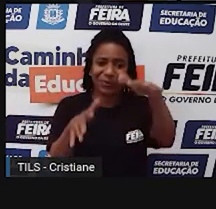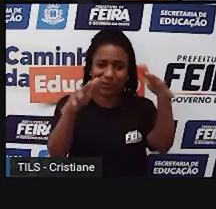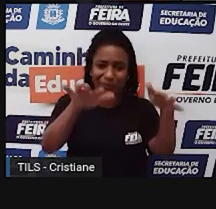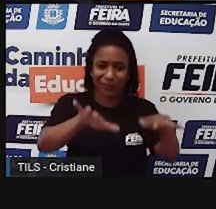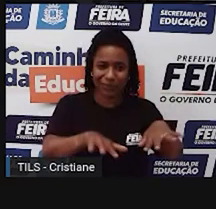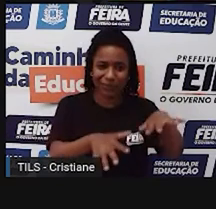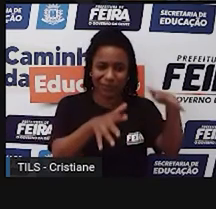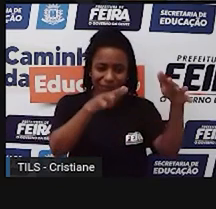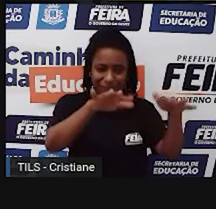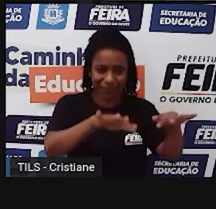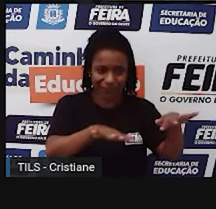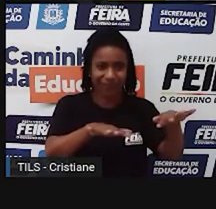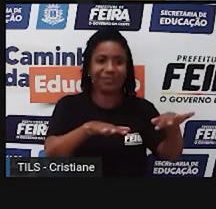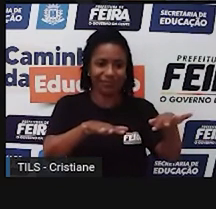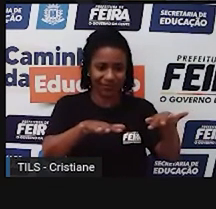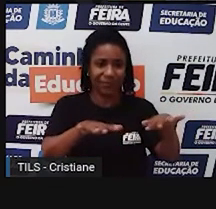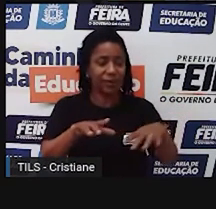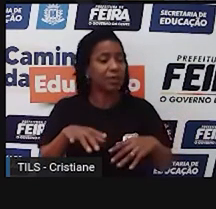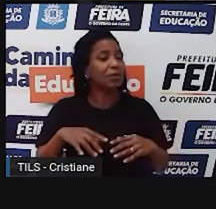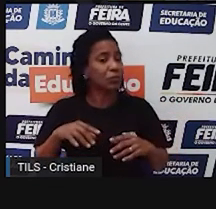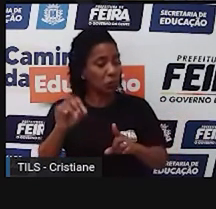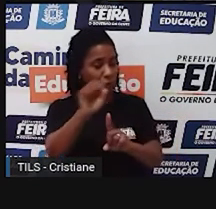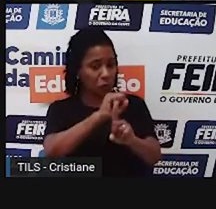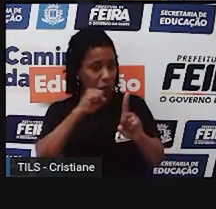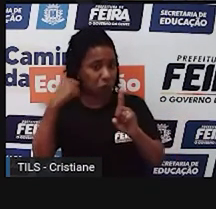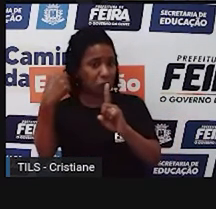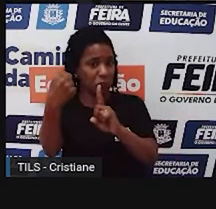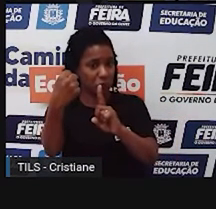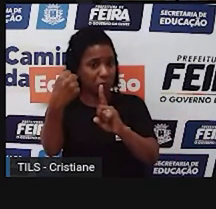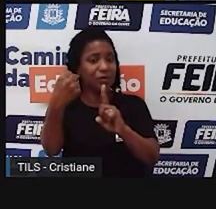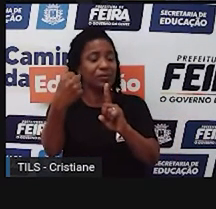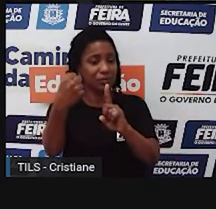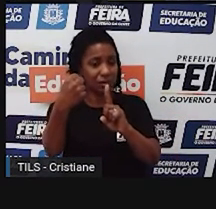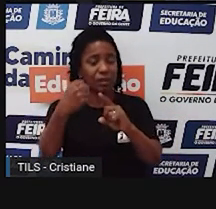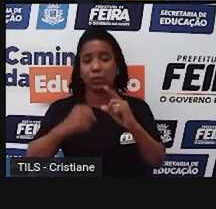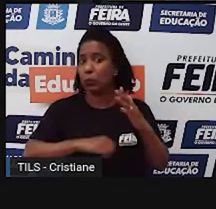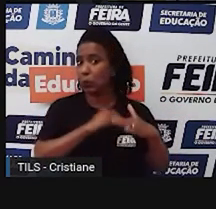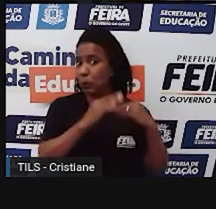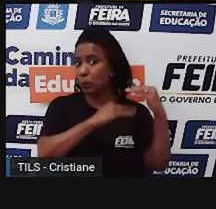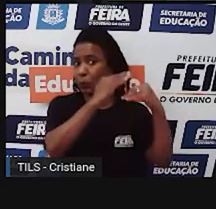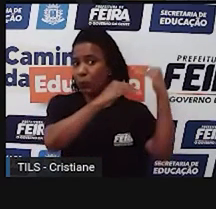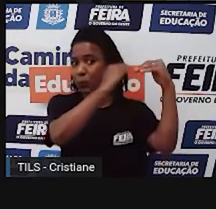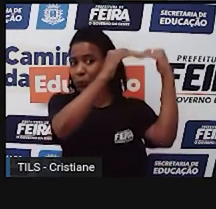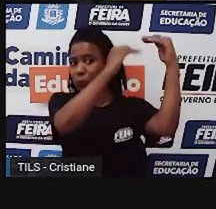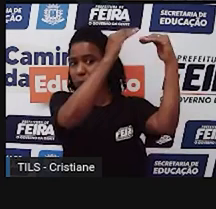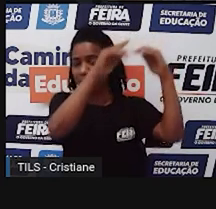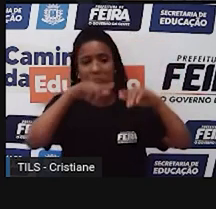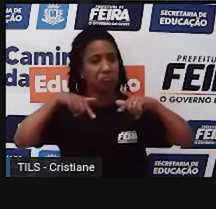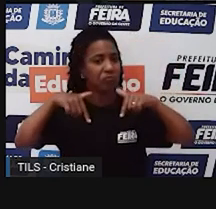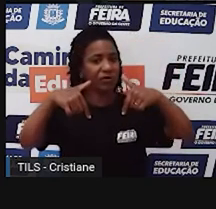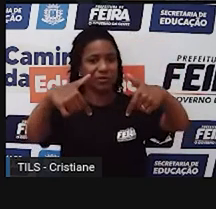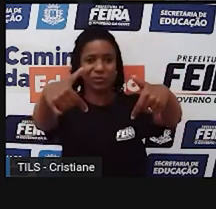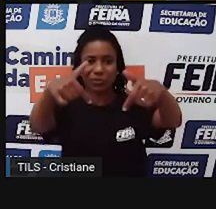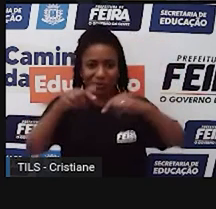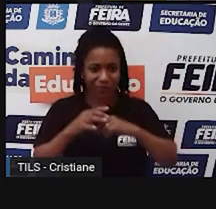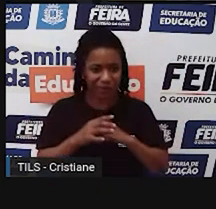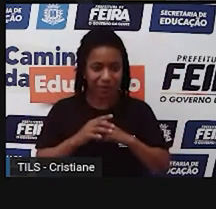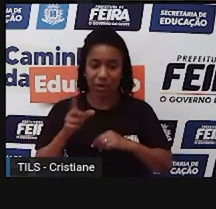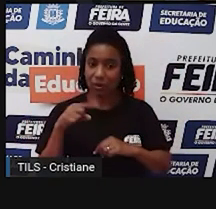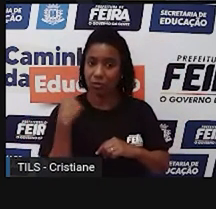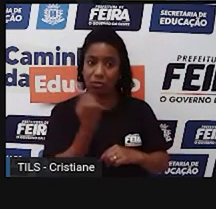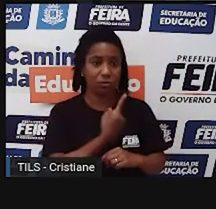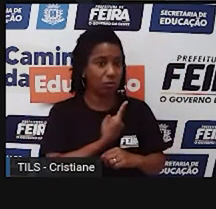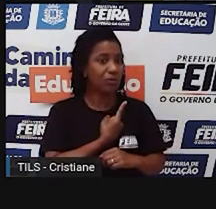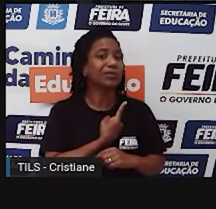a gente está totalmente em uma sociedade industrializada e a gente tem um consumo exagerado ou um